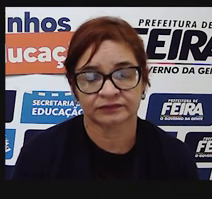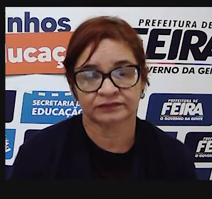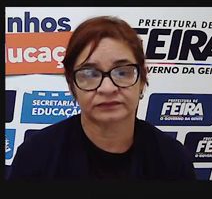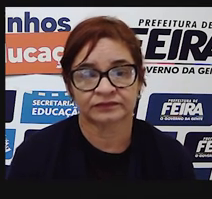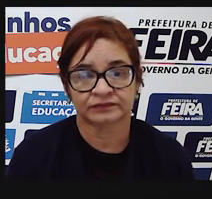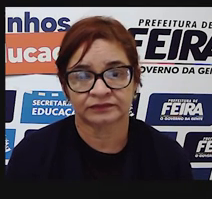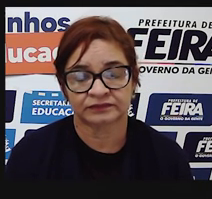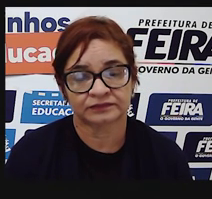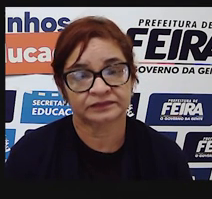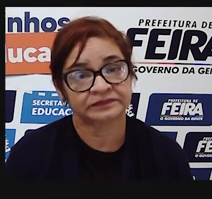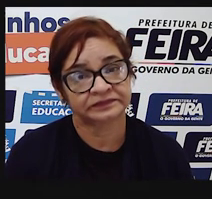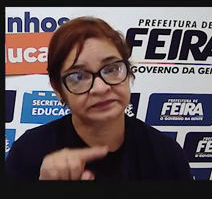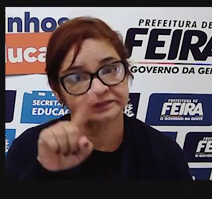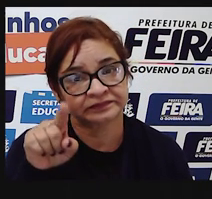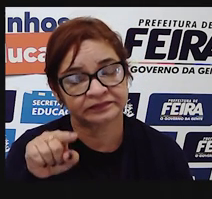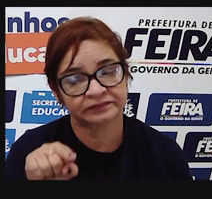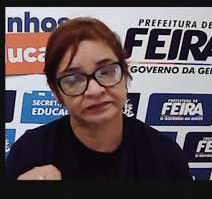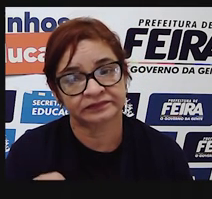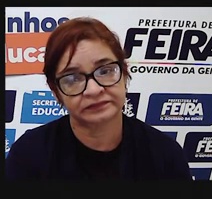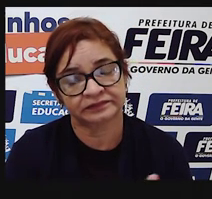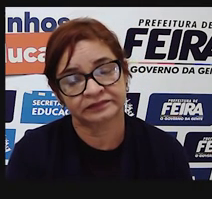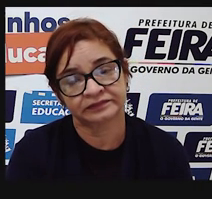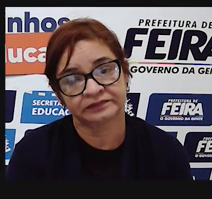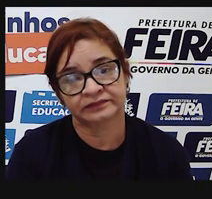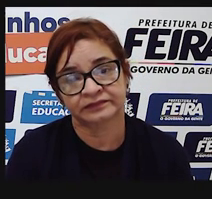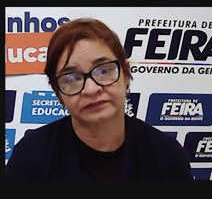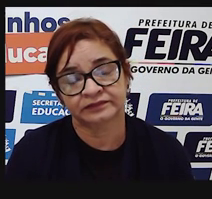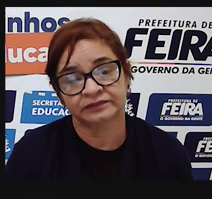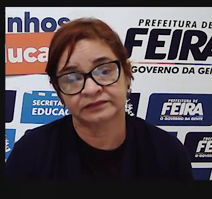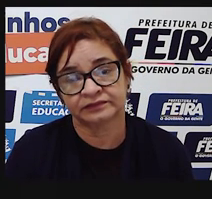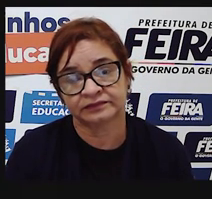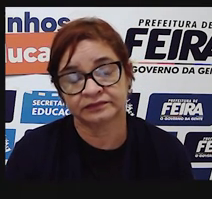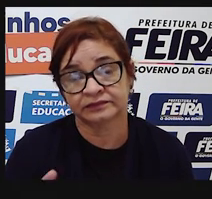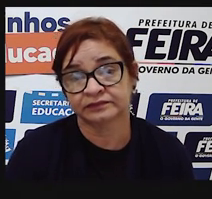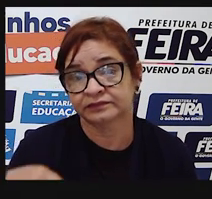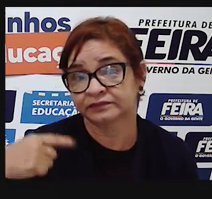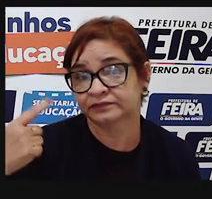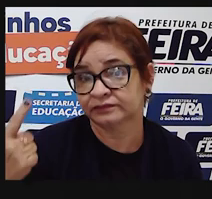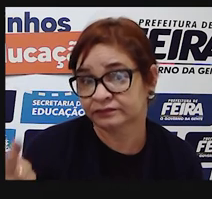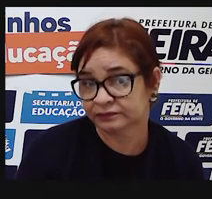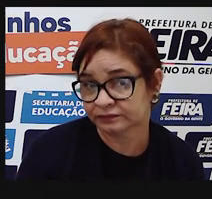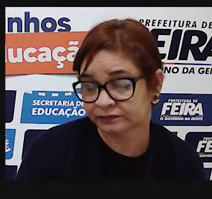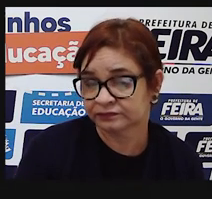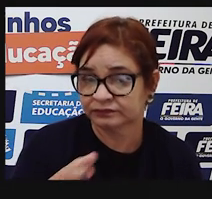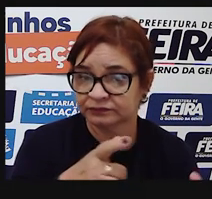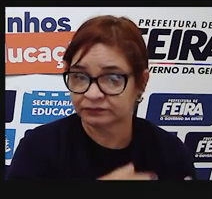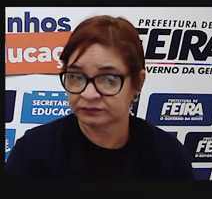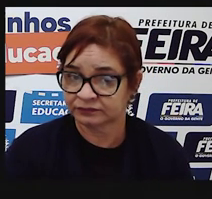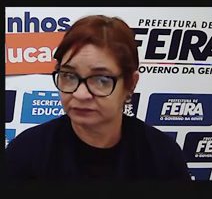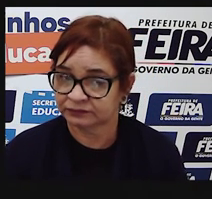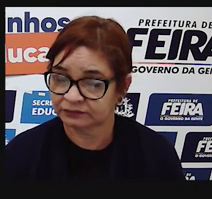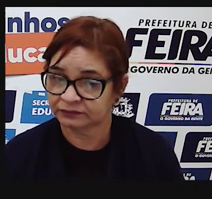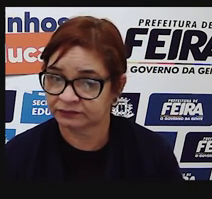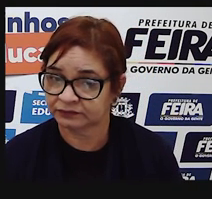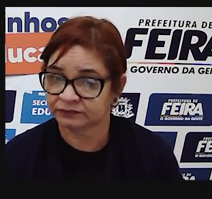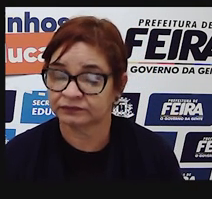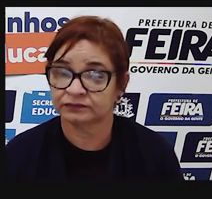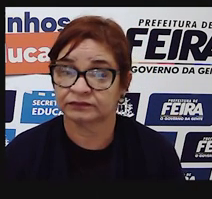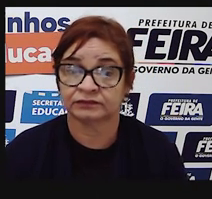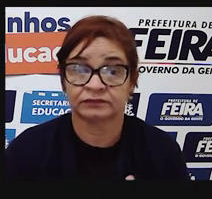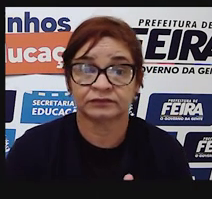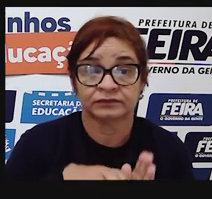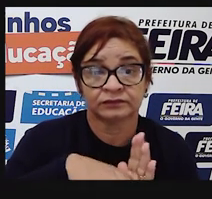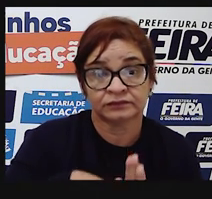Então, interrogação, pergunta. Mas, em outro âmbito, em outro ambiente, em outras situações, em outro contexto,